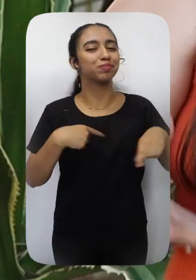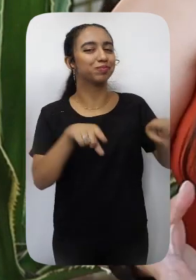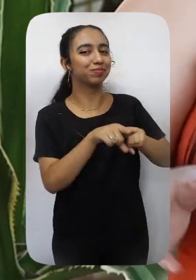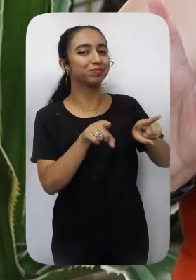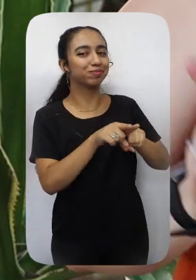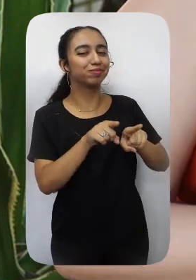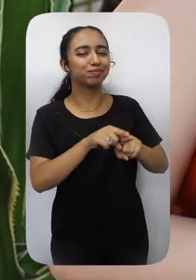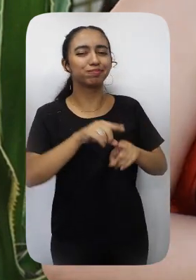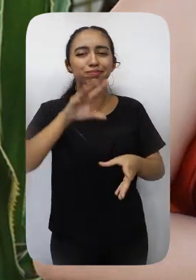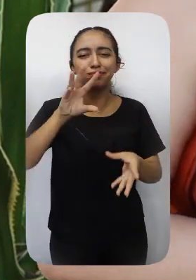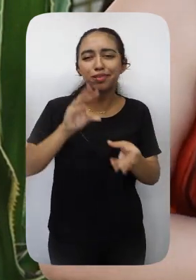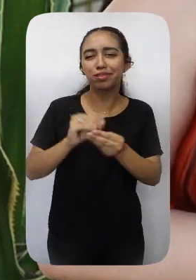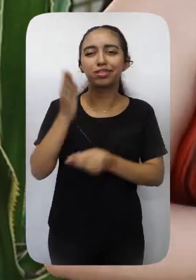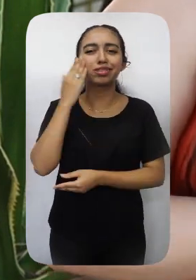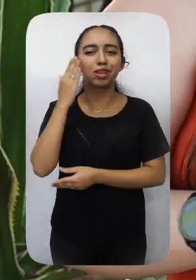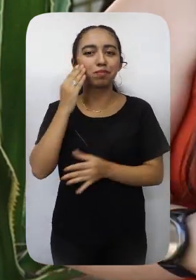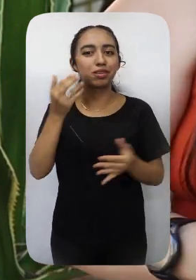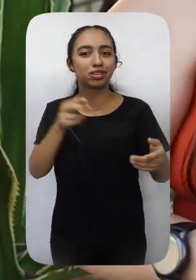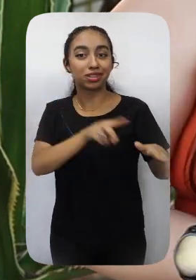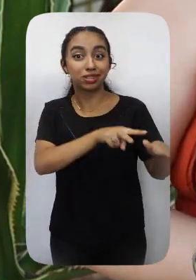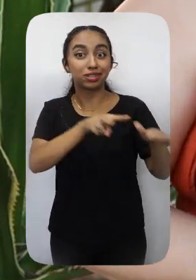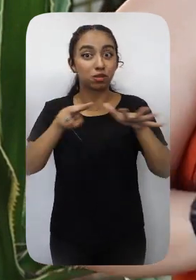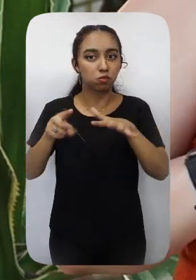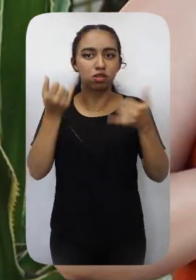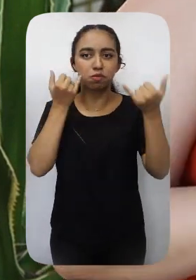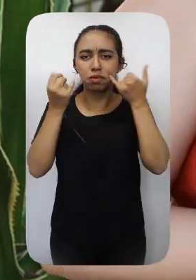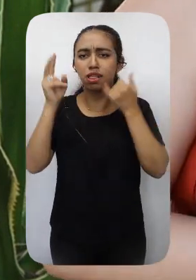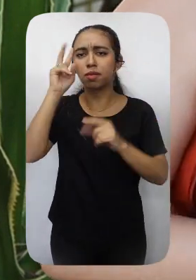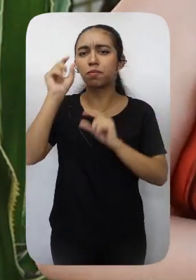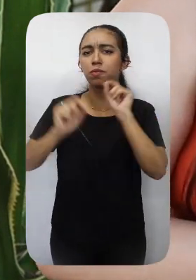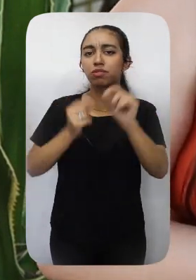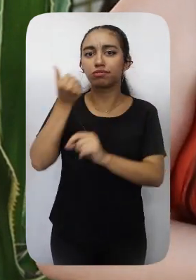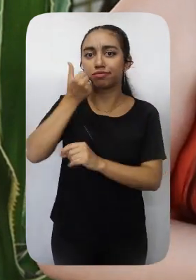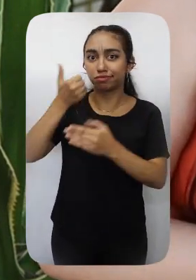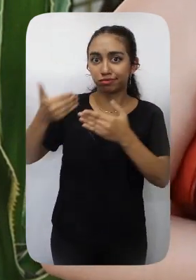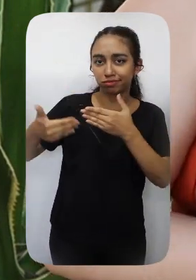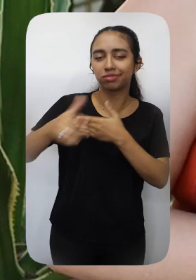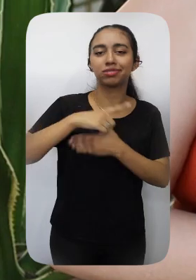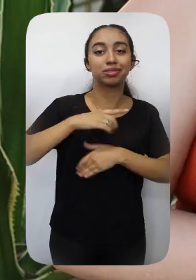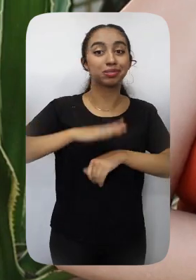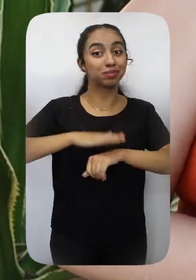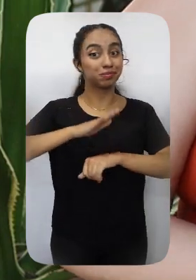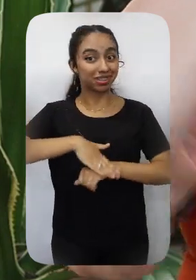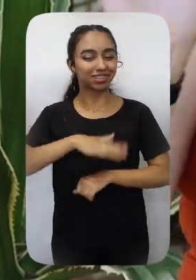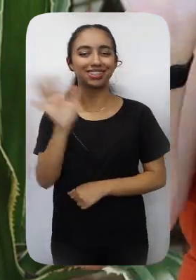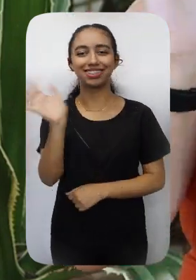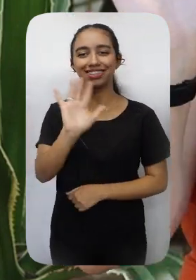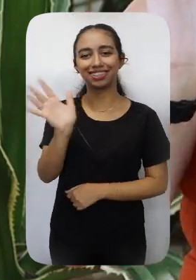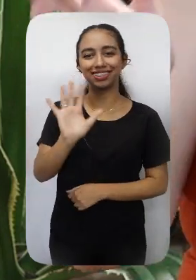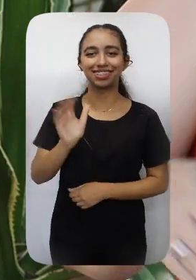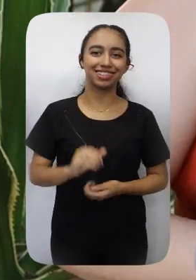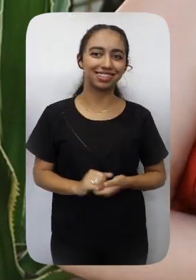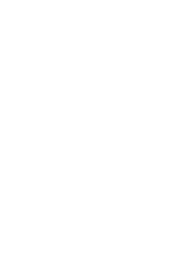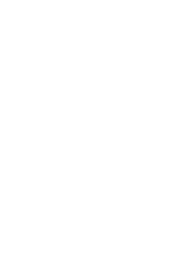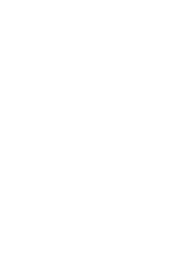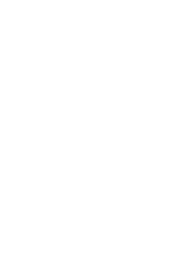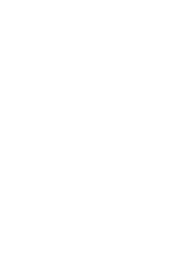hoje! Eu também! Adorei ficar por dentro das novidades da semana. Lembrando que sexta-feira que vem tem muito mais! Tchau!